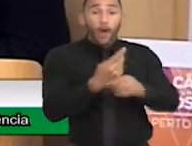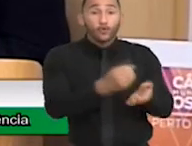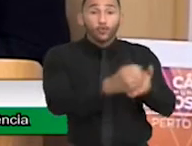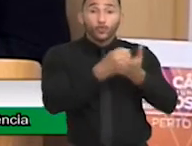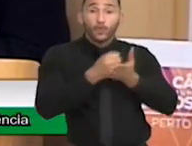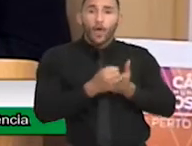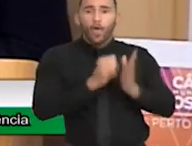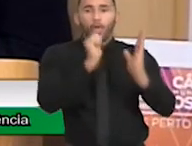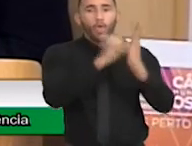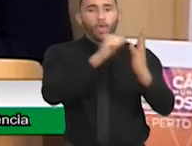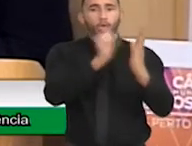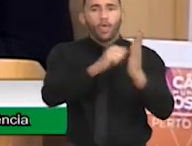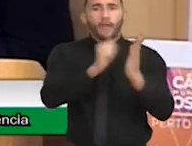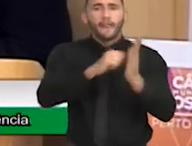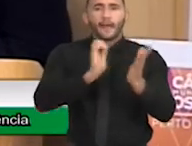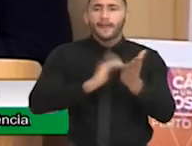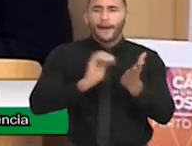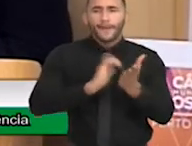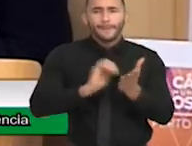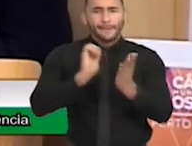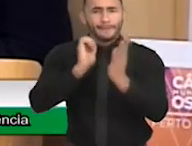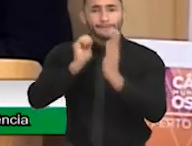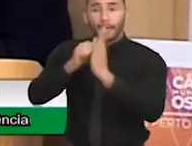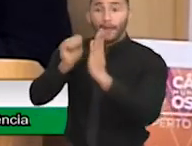e ouvir de um dos